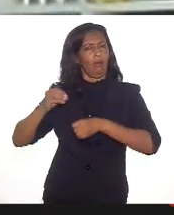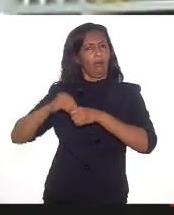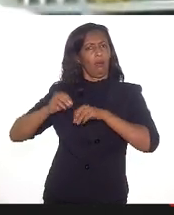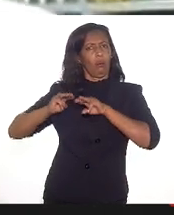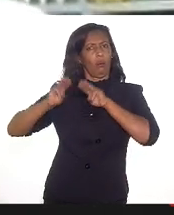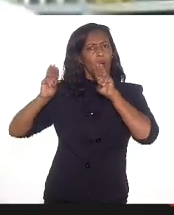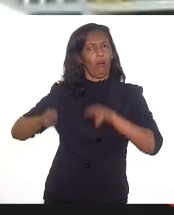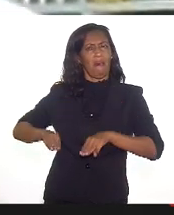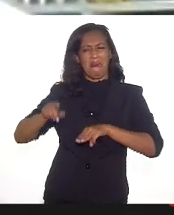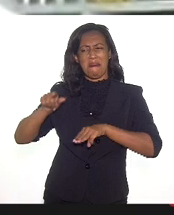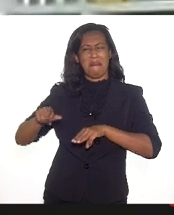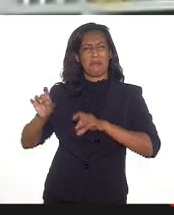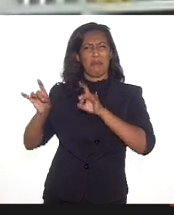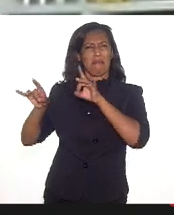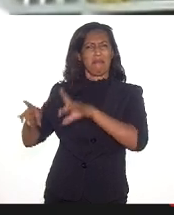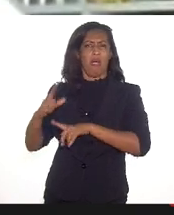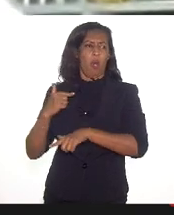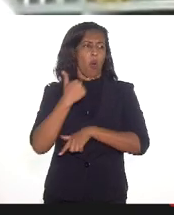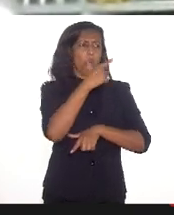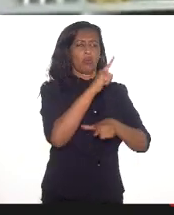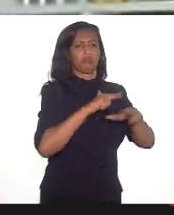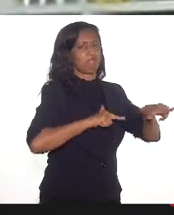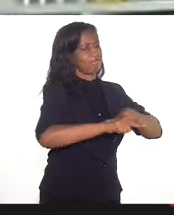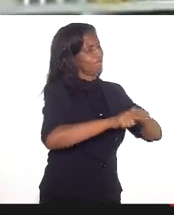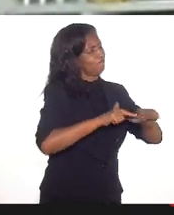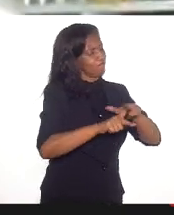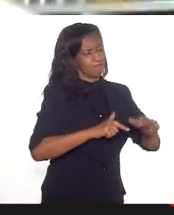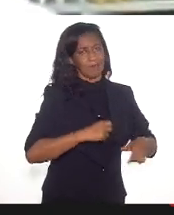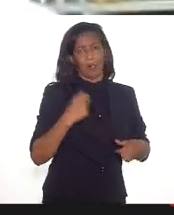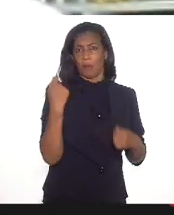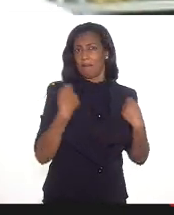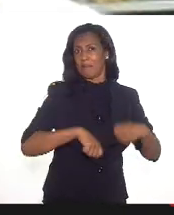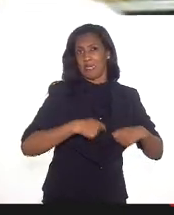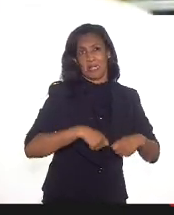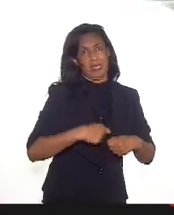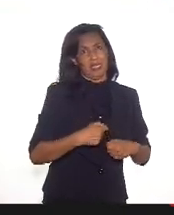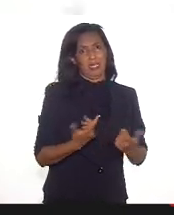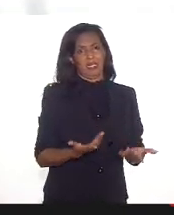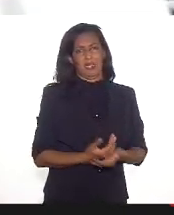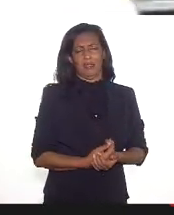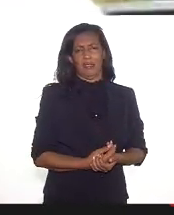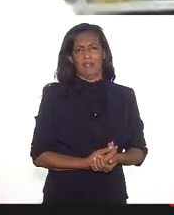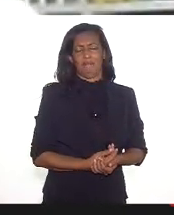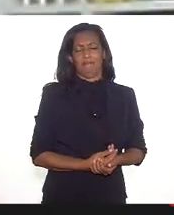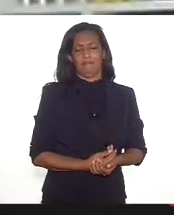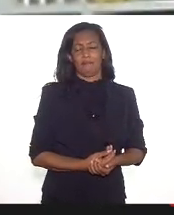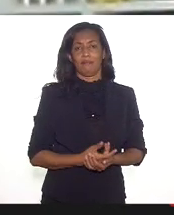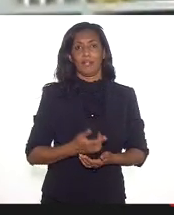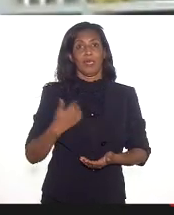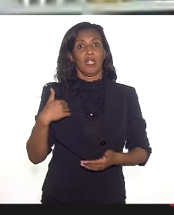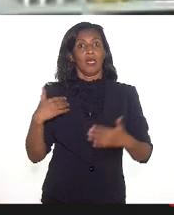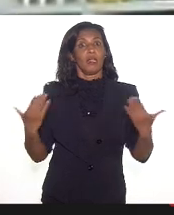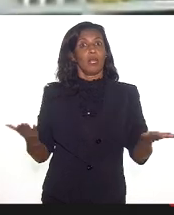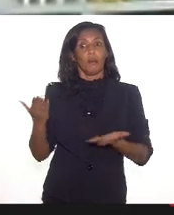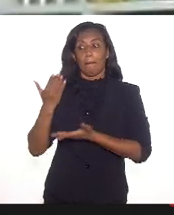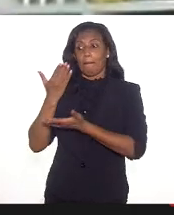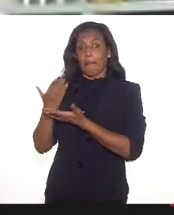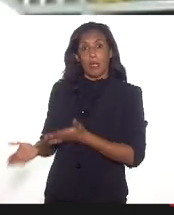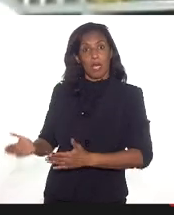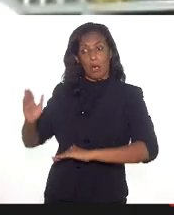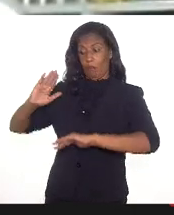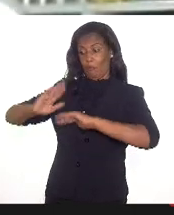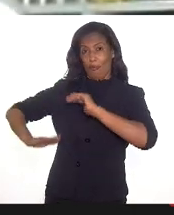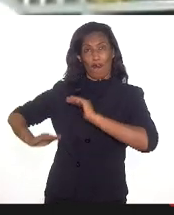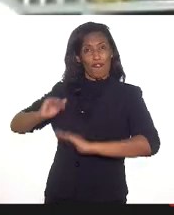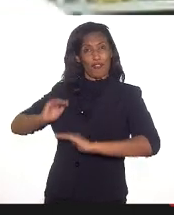migrando para outras atividades por necessidade, por sobrevivência. Estamos perdendo profissionais que têm um acúmulo, que têm uma